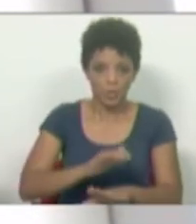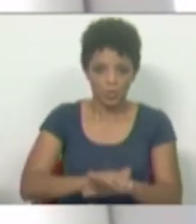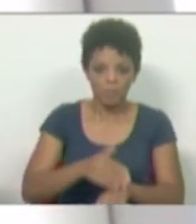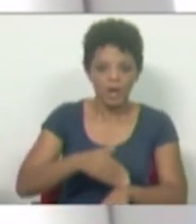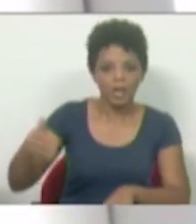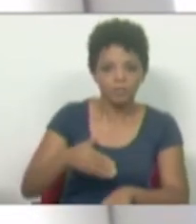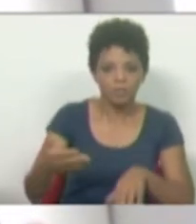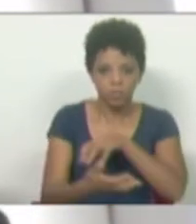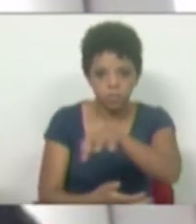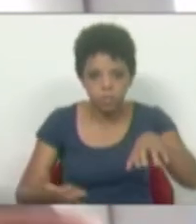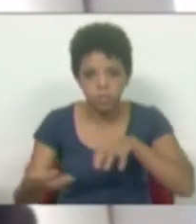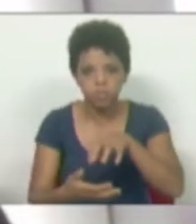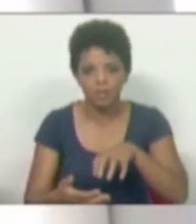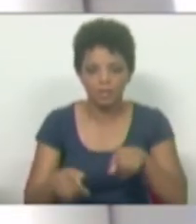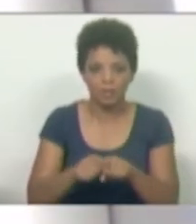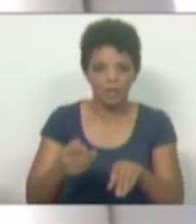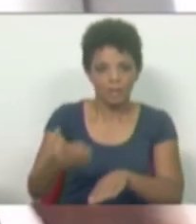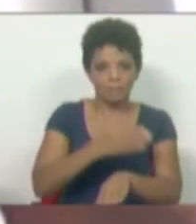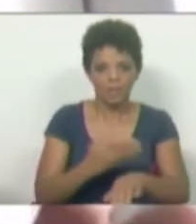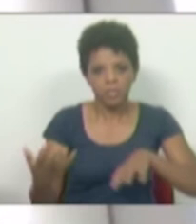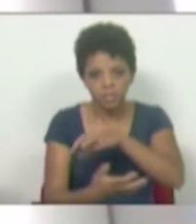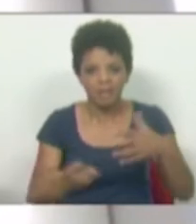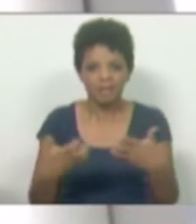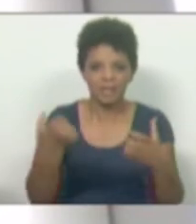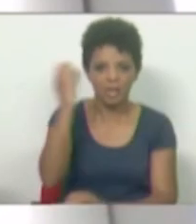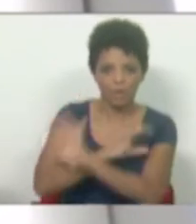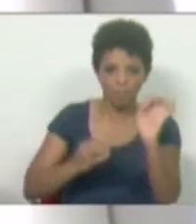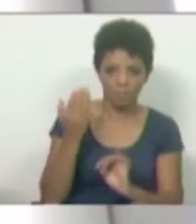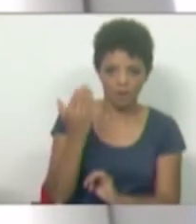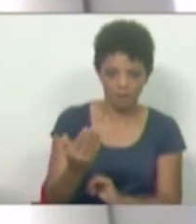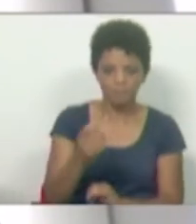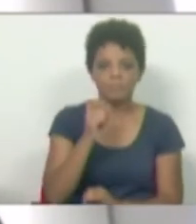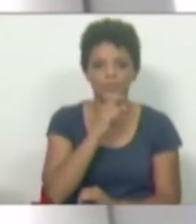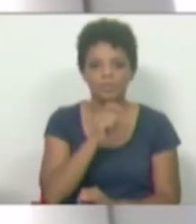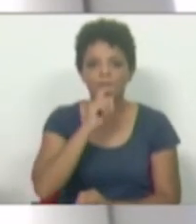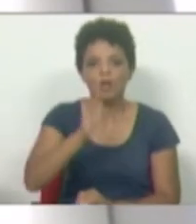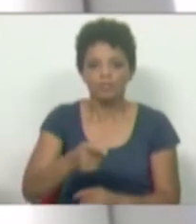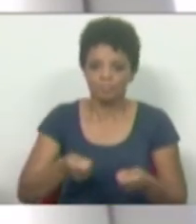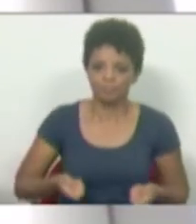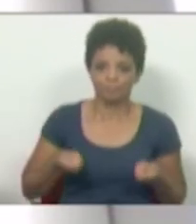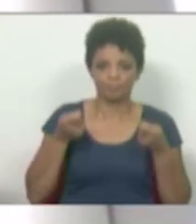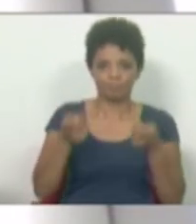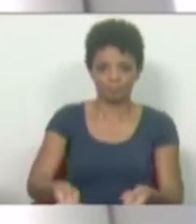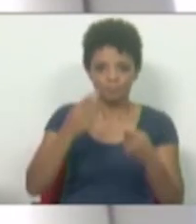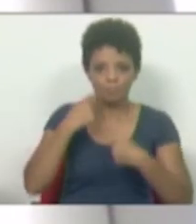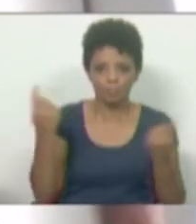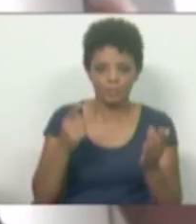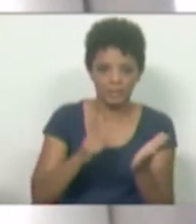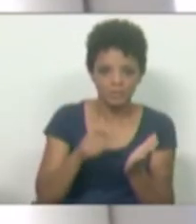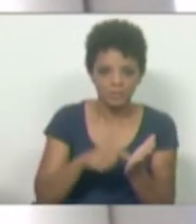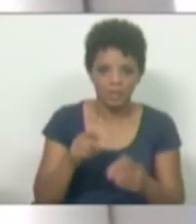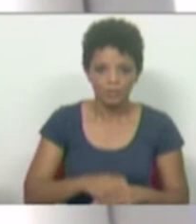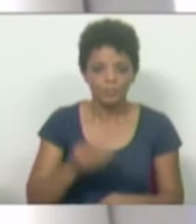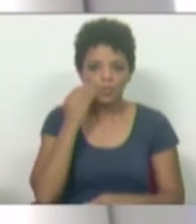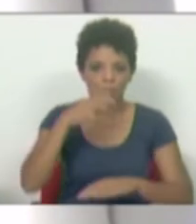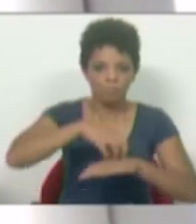altura de crise, que é uma altura de pré-recessão, que é uma altura de guerra na Europa, é possível fazer o investimento público que é necessário nos